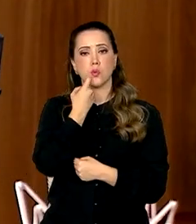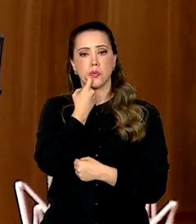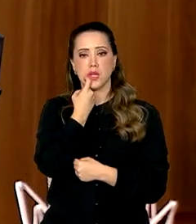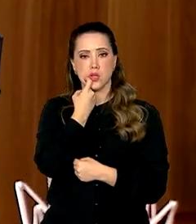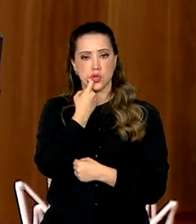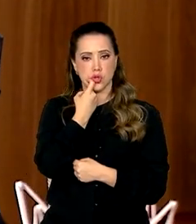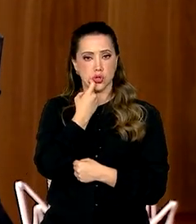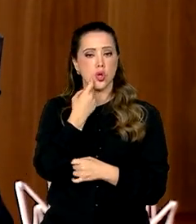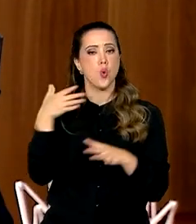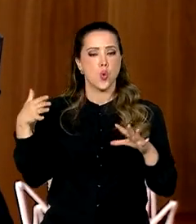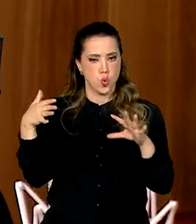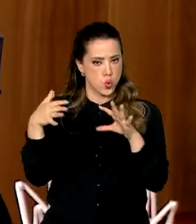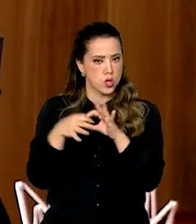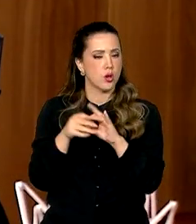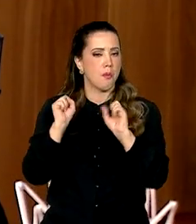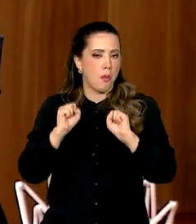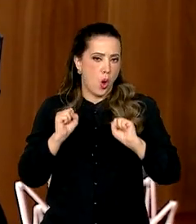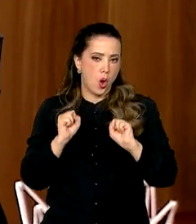excluem.